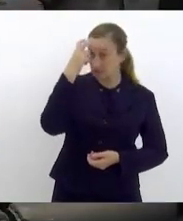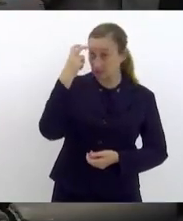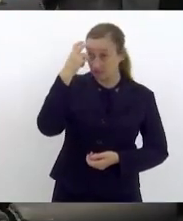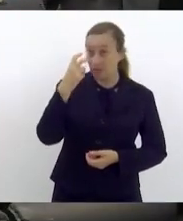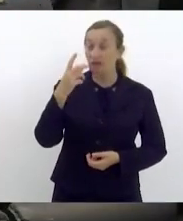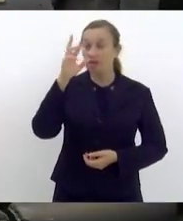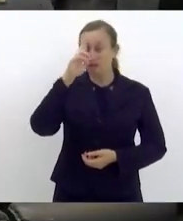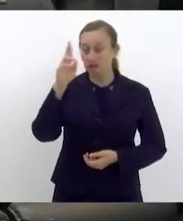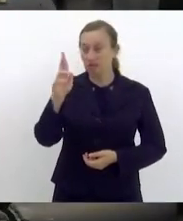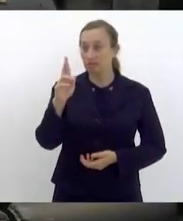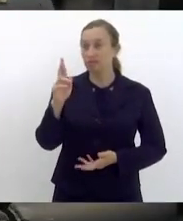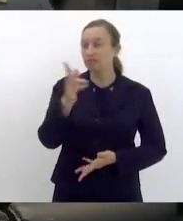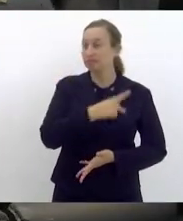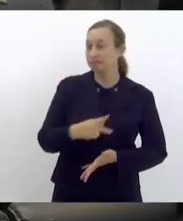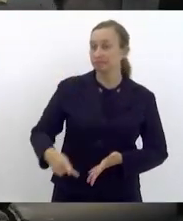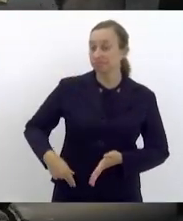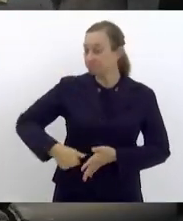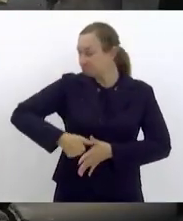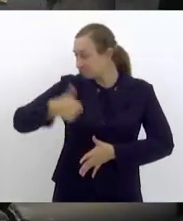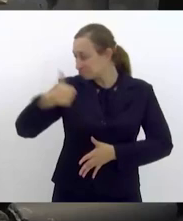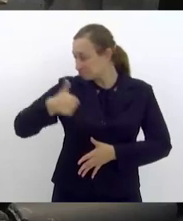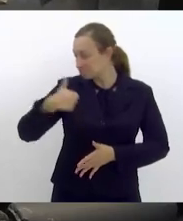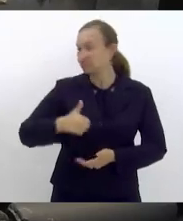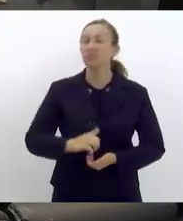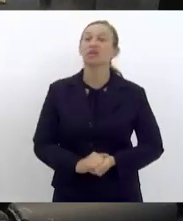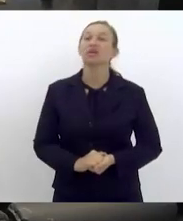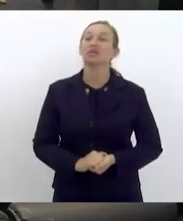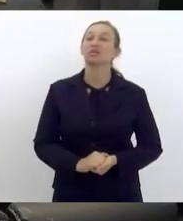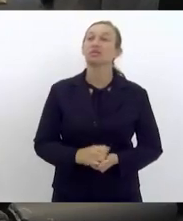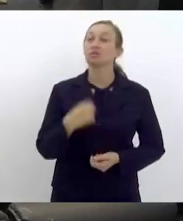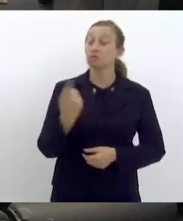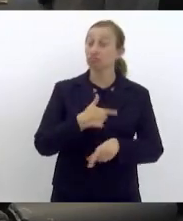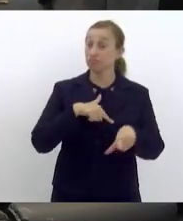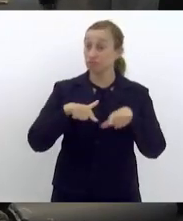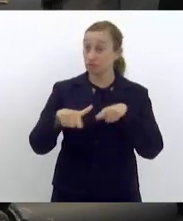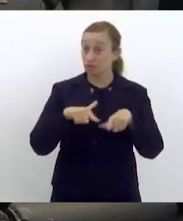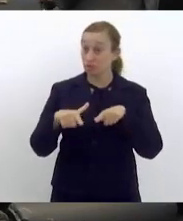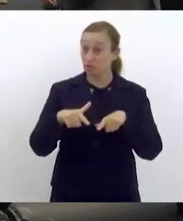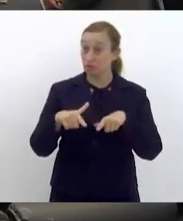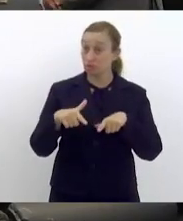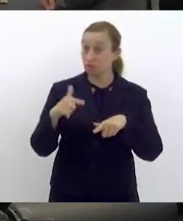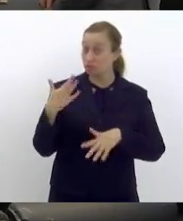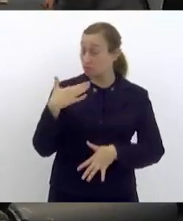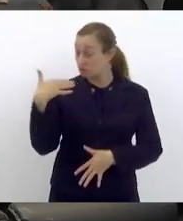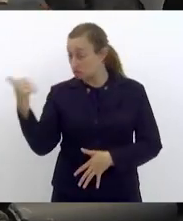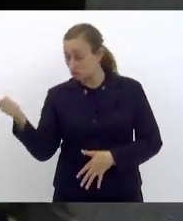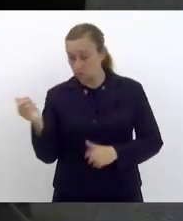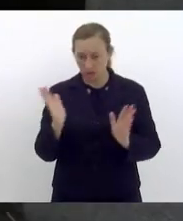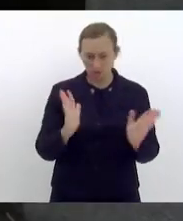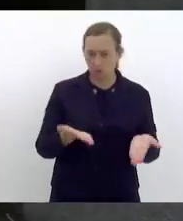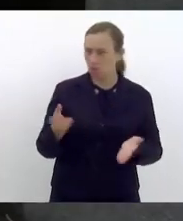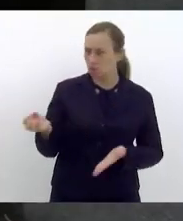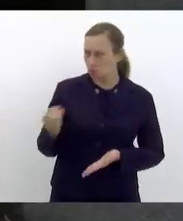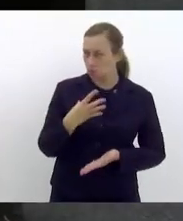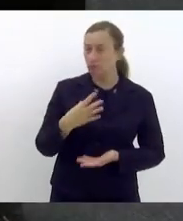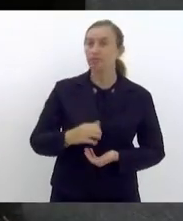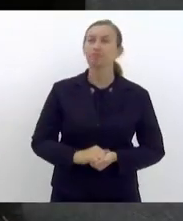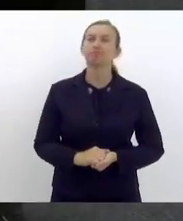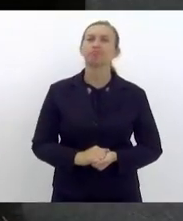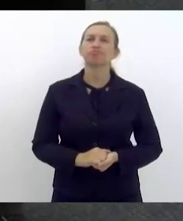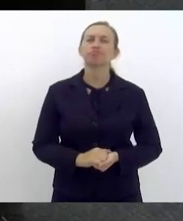primeiro lugar, nosso mandato foi acionado agora, recentemente,